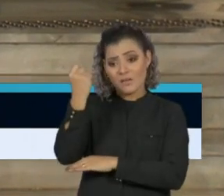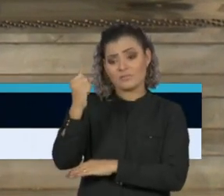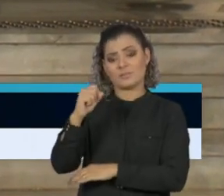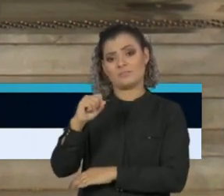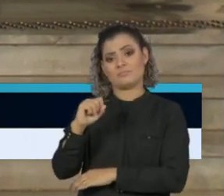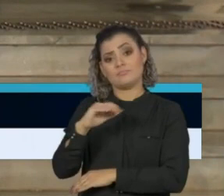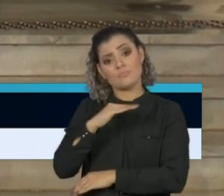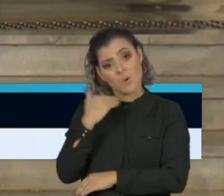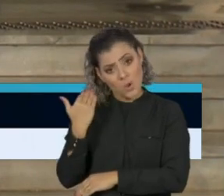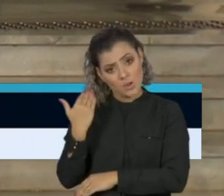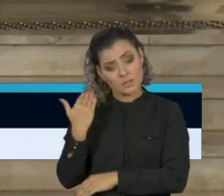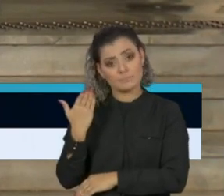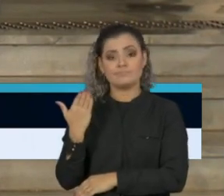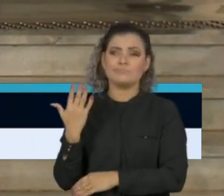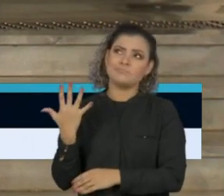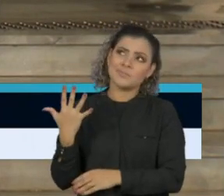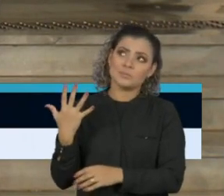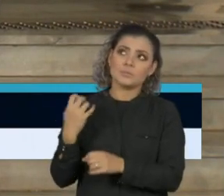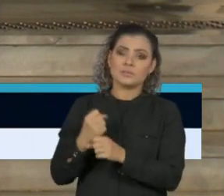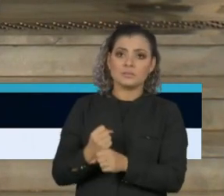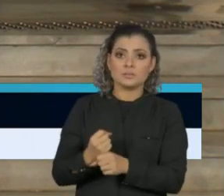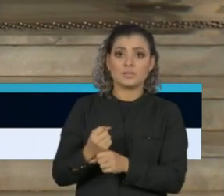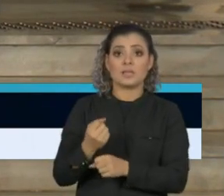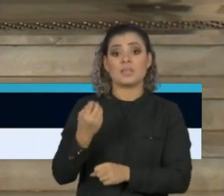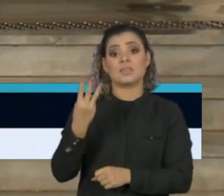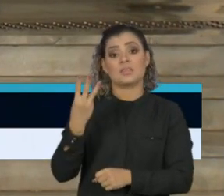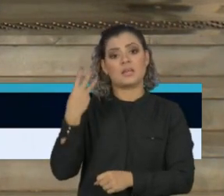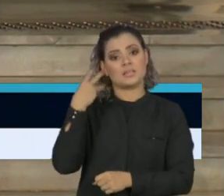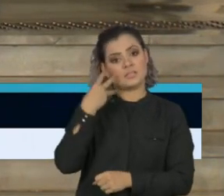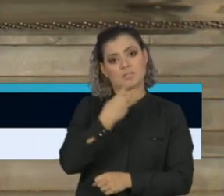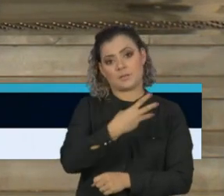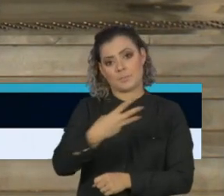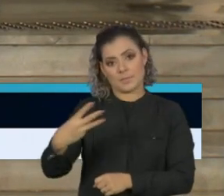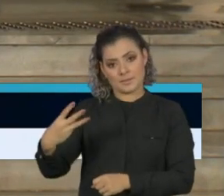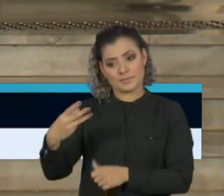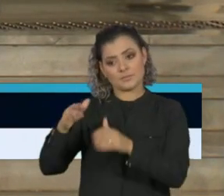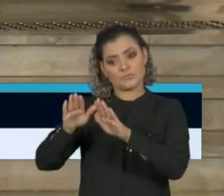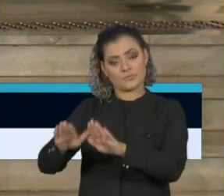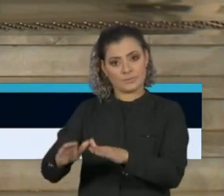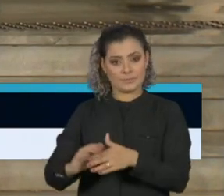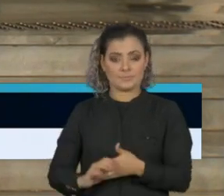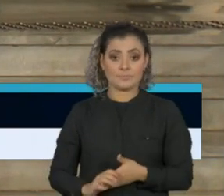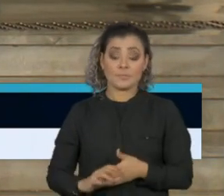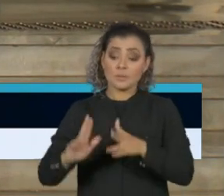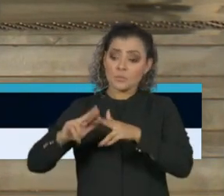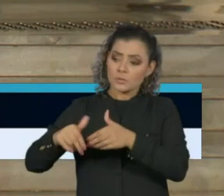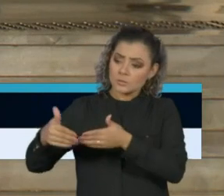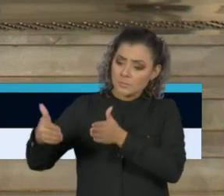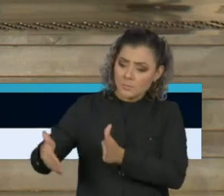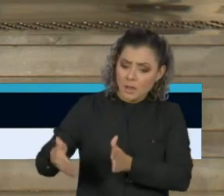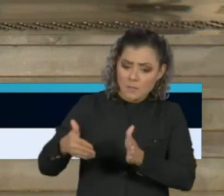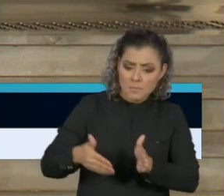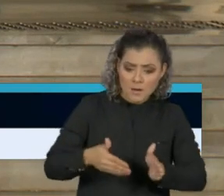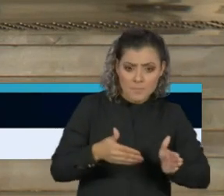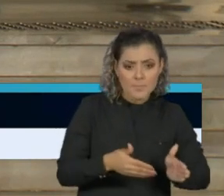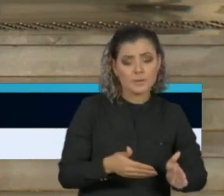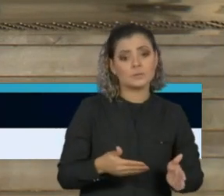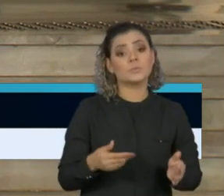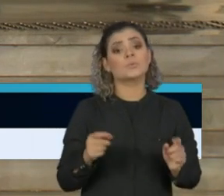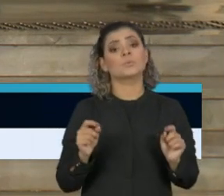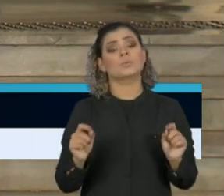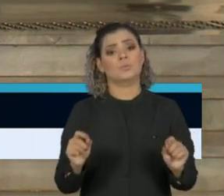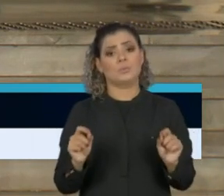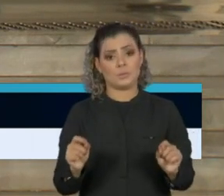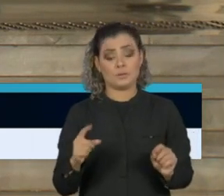óbito, permanece, em média, mais do que três semanas. Então, todos esses cenários compõem as expectativas